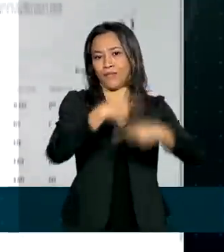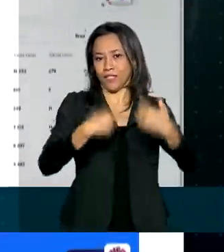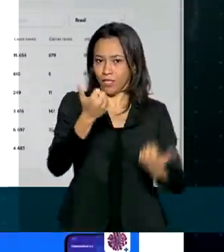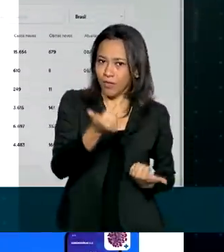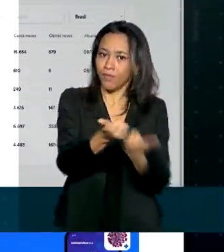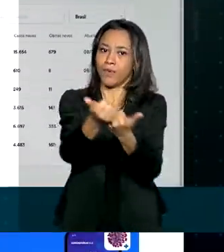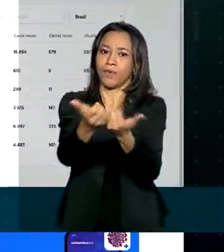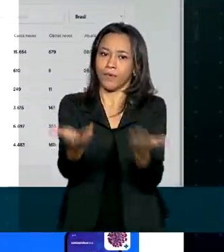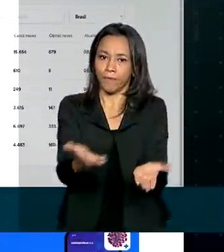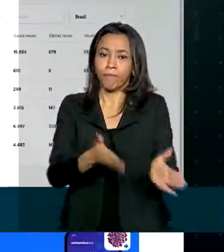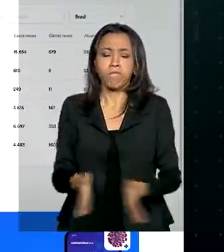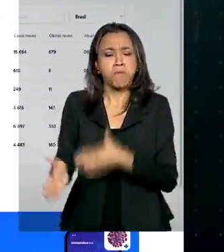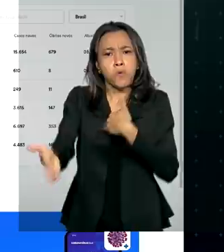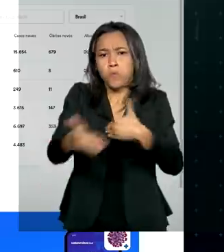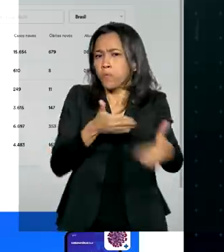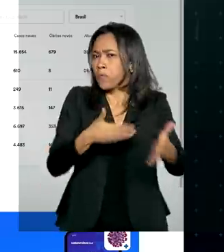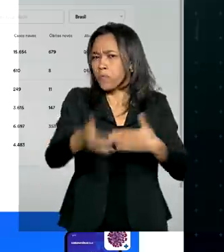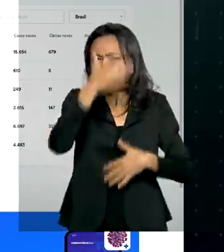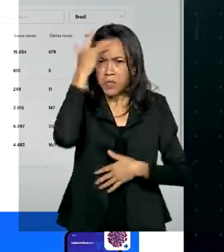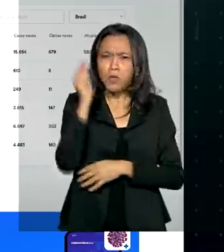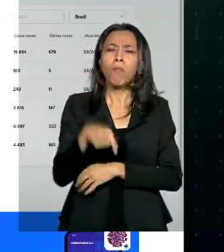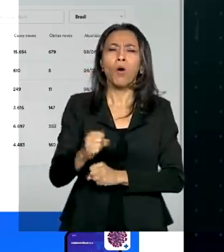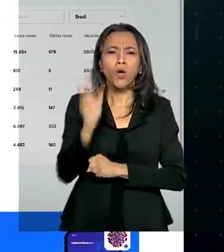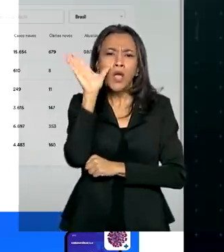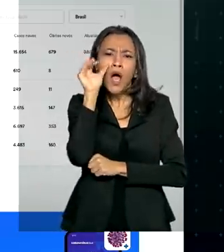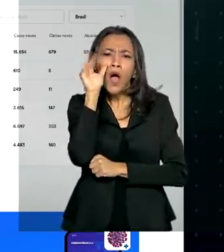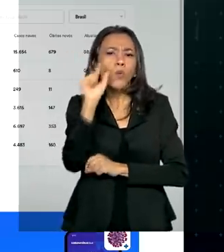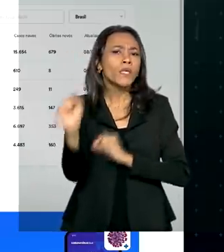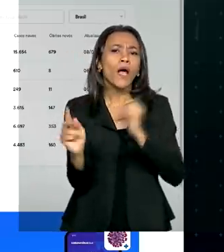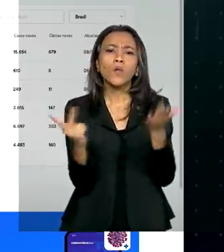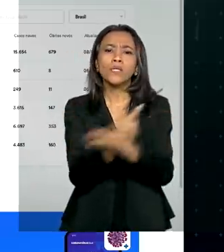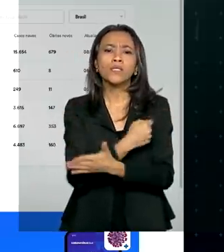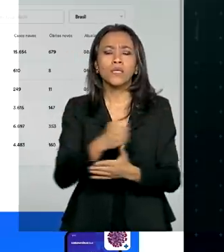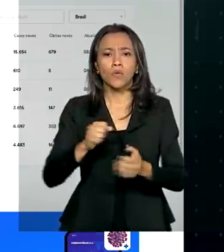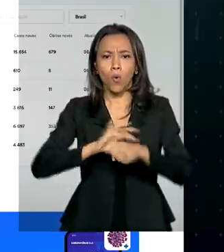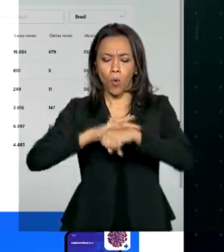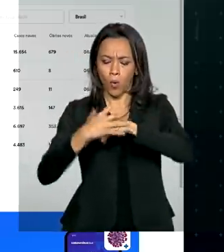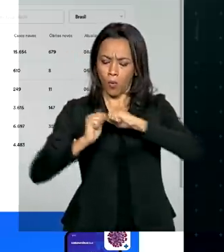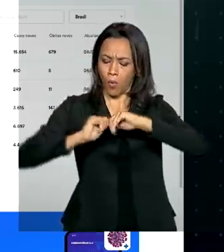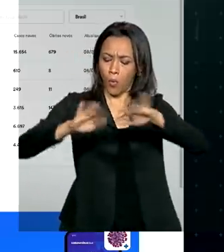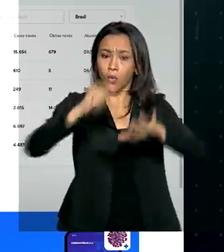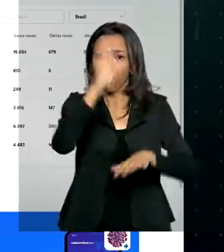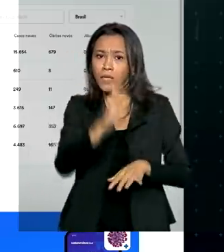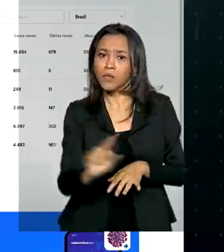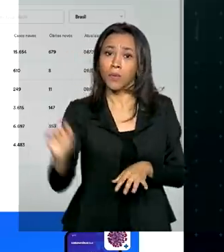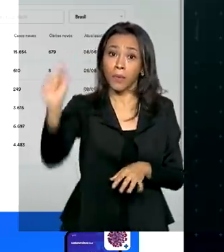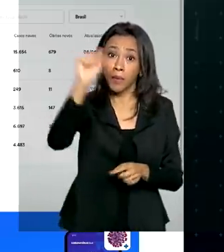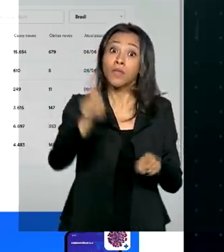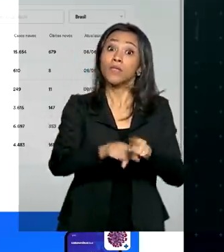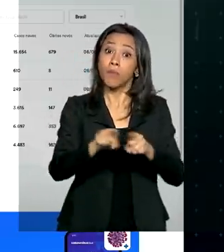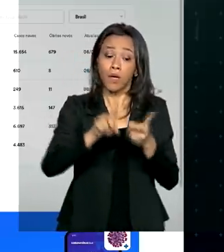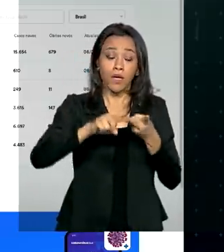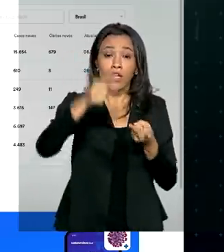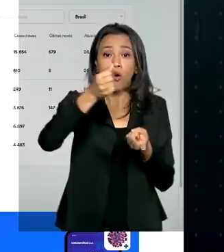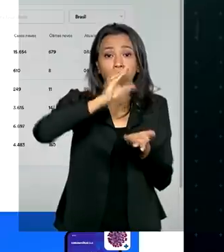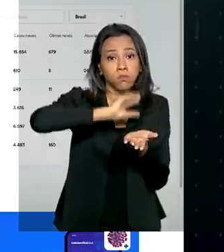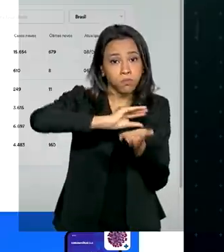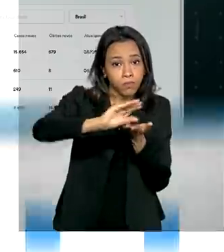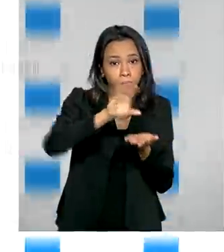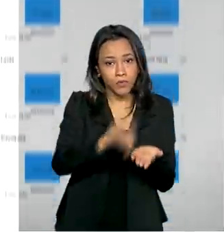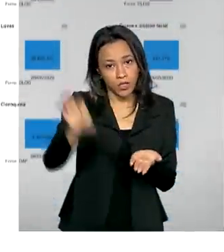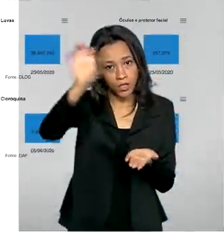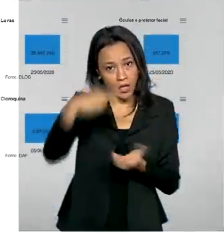Atualmente, qualquer pessoa pode verificar a evolução da pandemia no Brasil e os investimentos e repasses de recursos federais para estados e